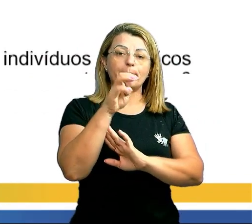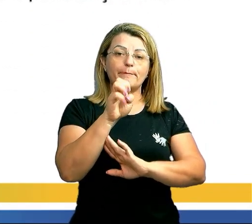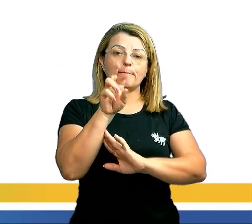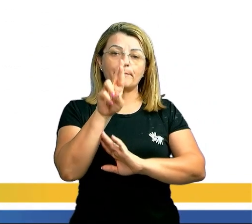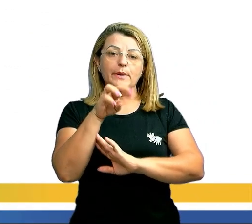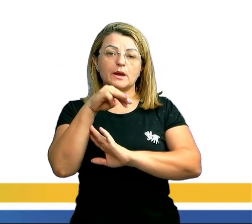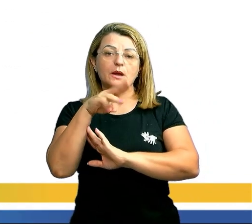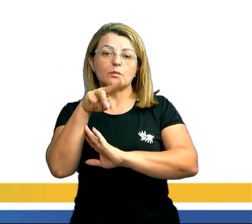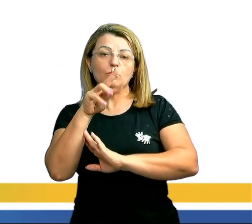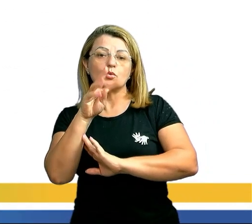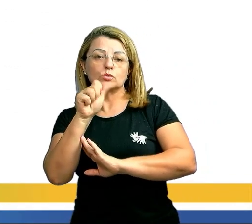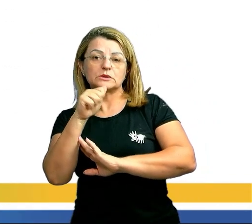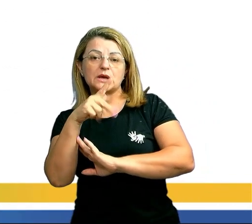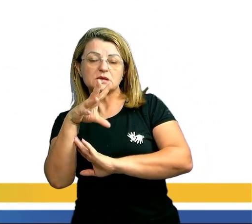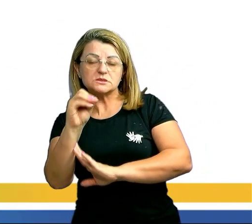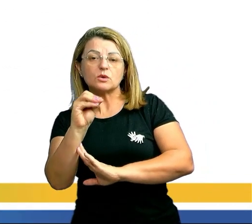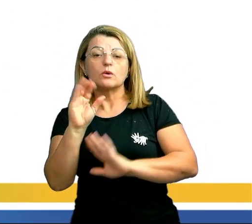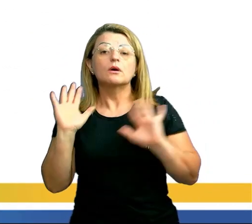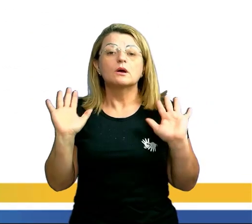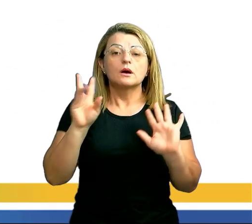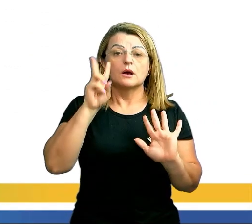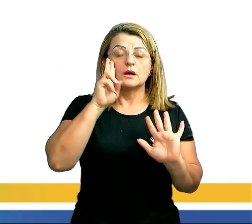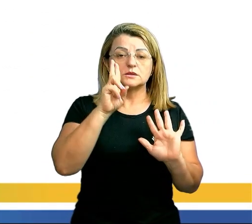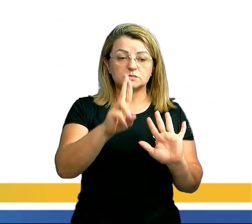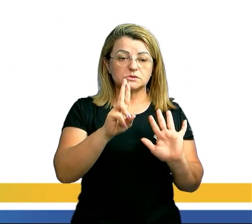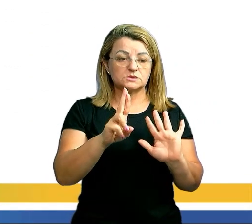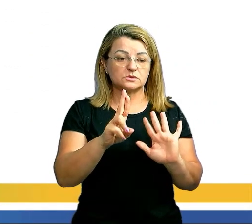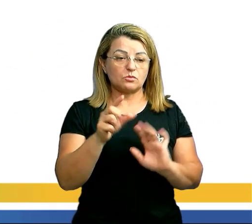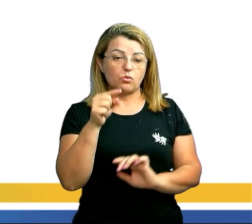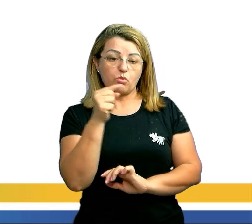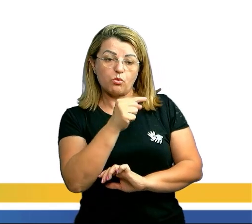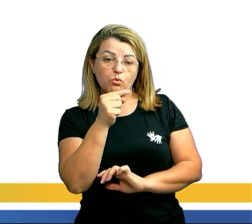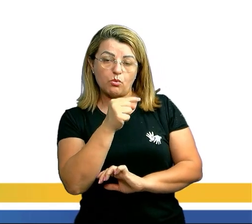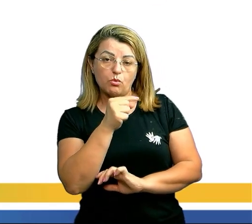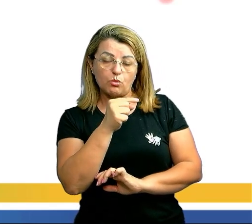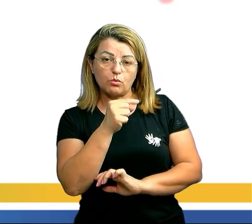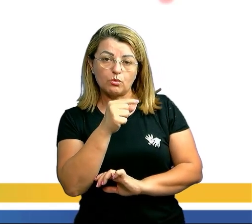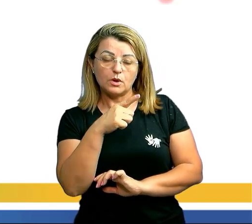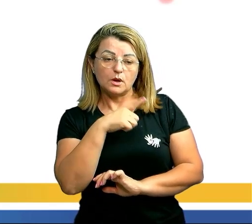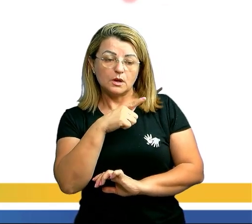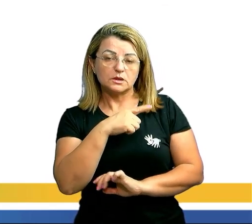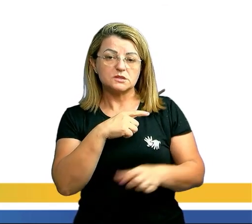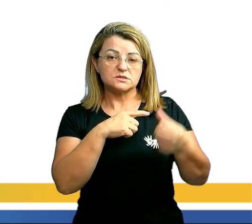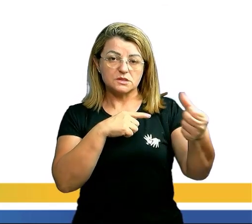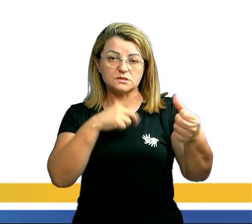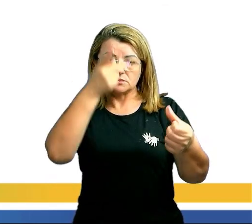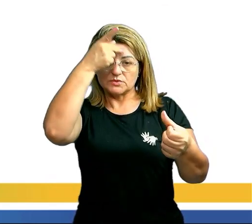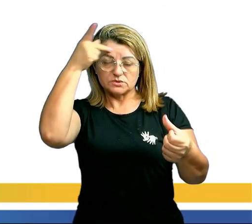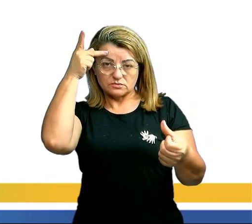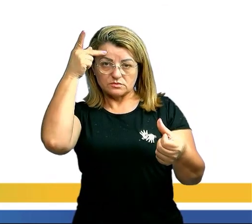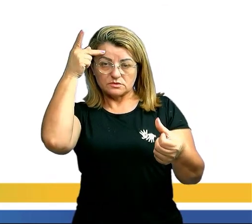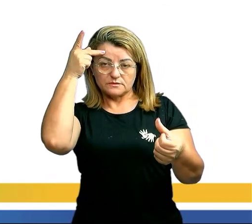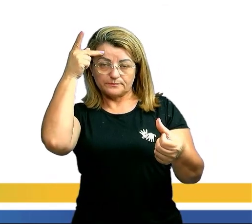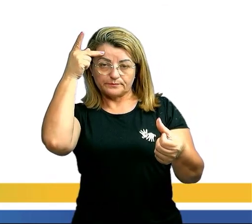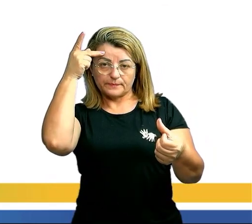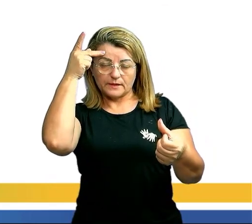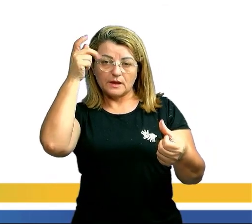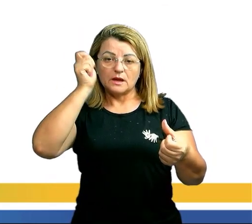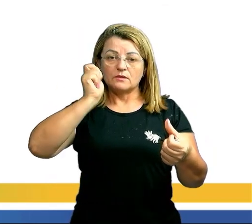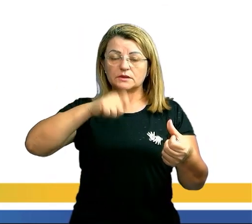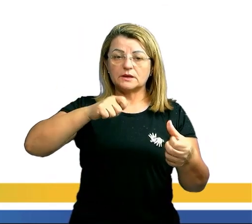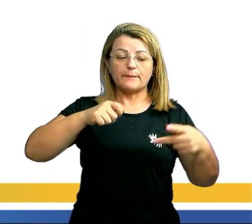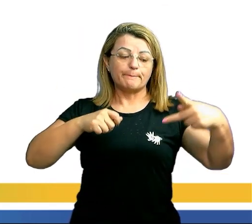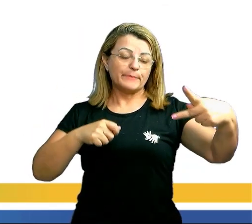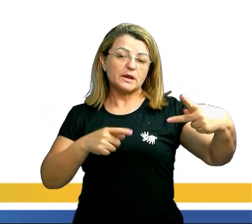Então, olha só a resposta. A ordenação é uma permutação, são seis pessoas. Vai me dar P de